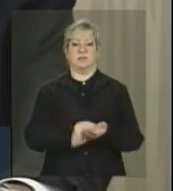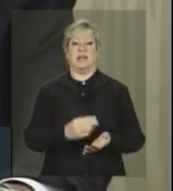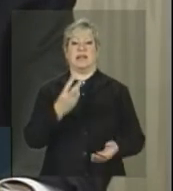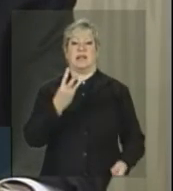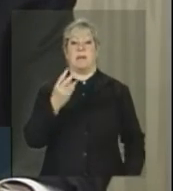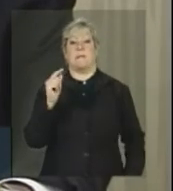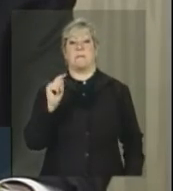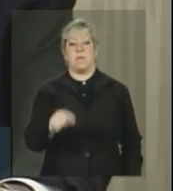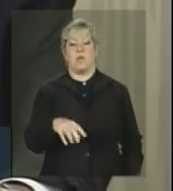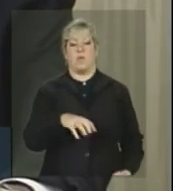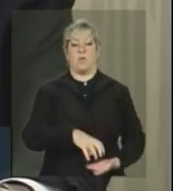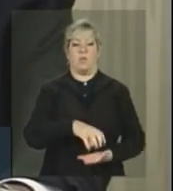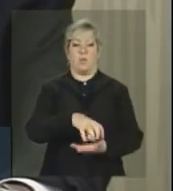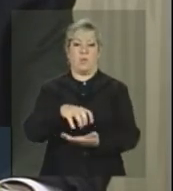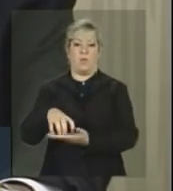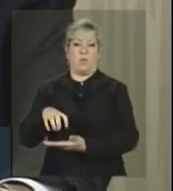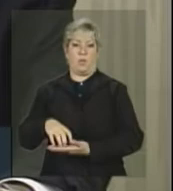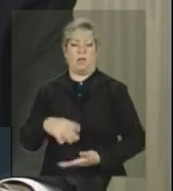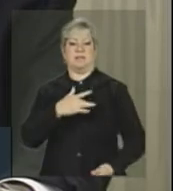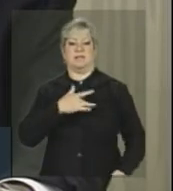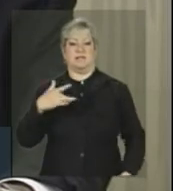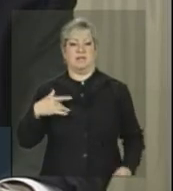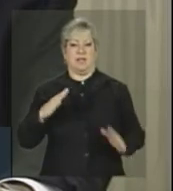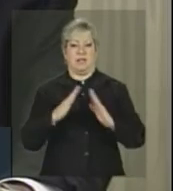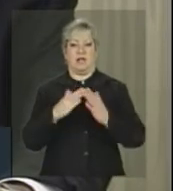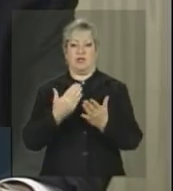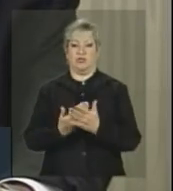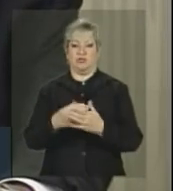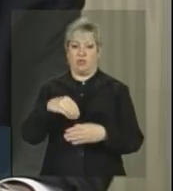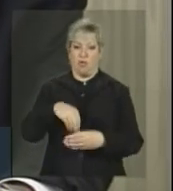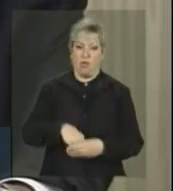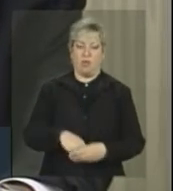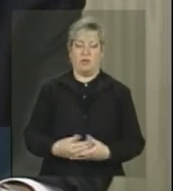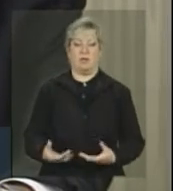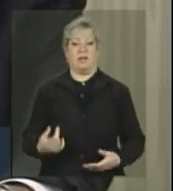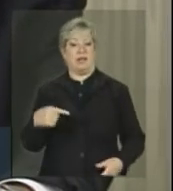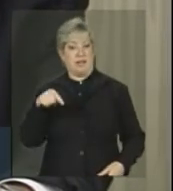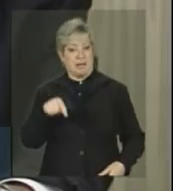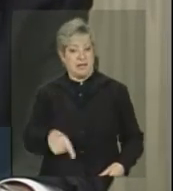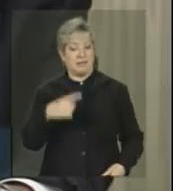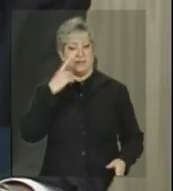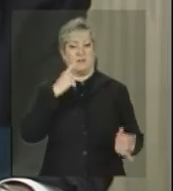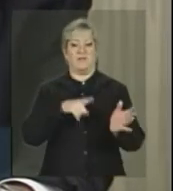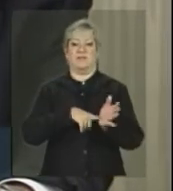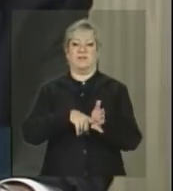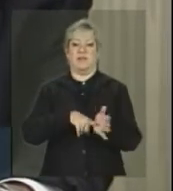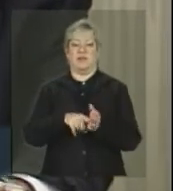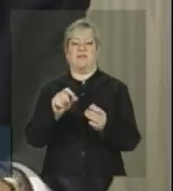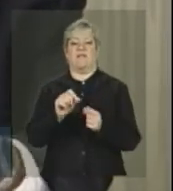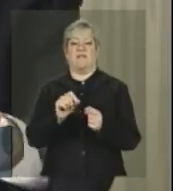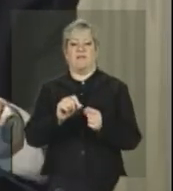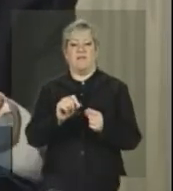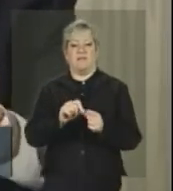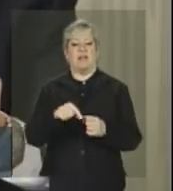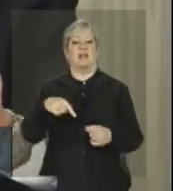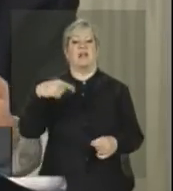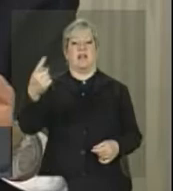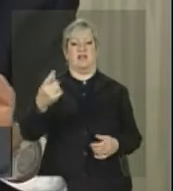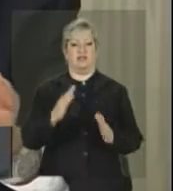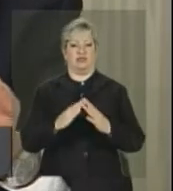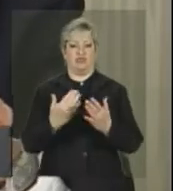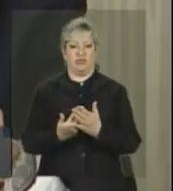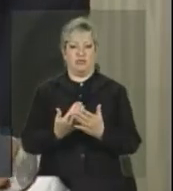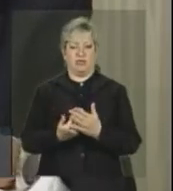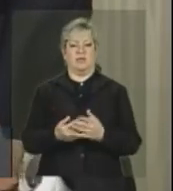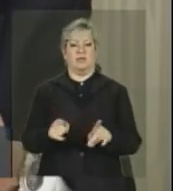equipes, nessa ação da saúde na escola, onde, nessa avaliação que é feita lá na escola, é feita a avaliação